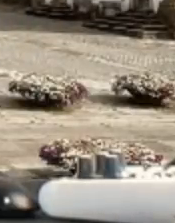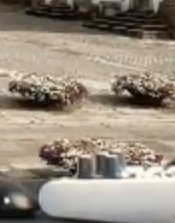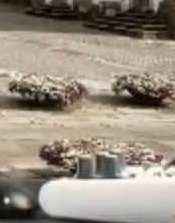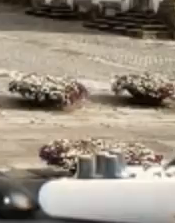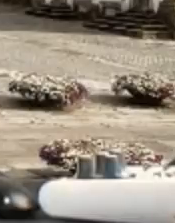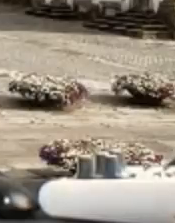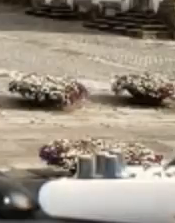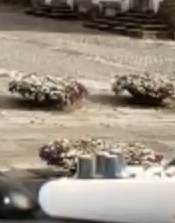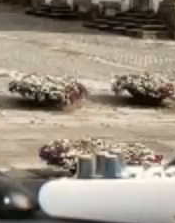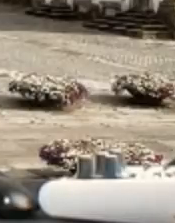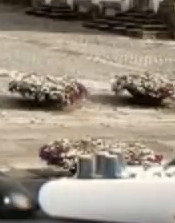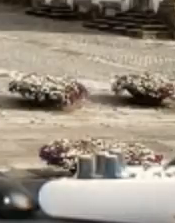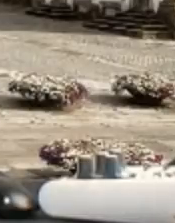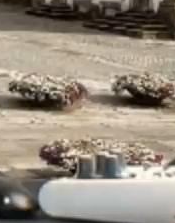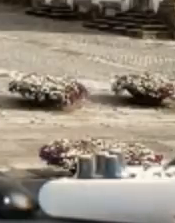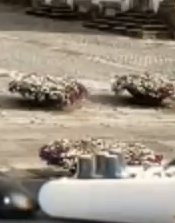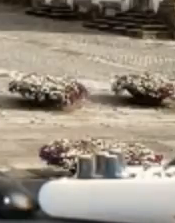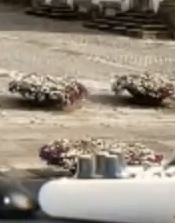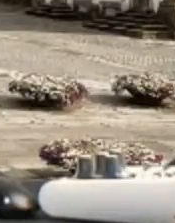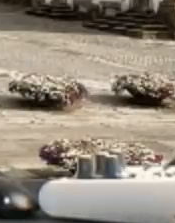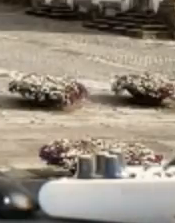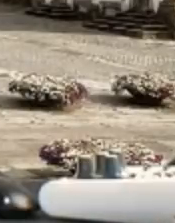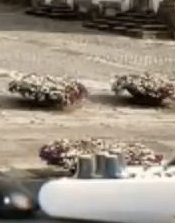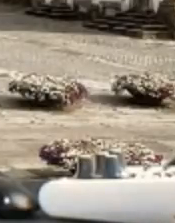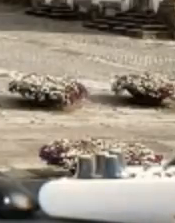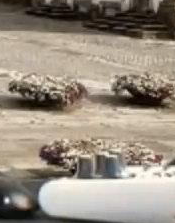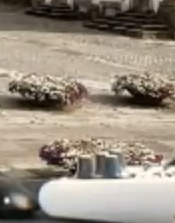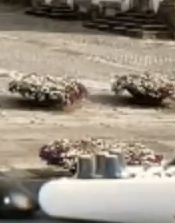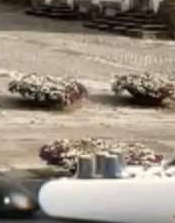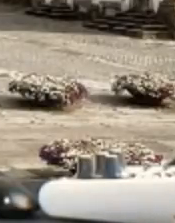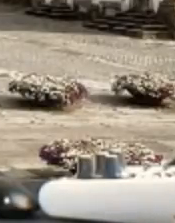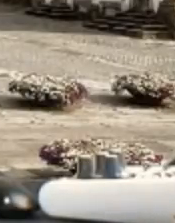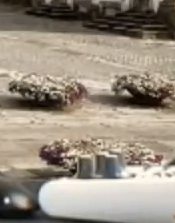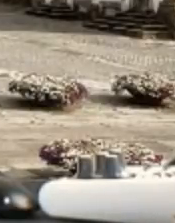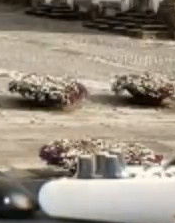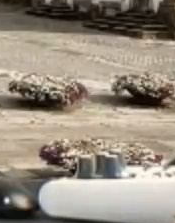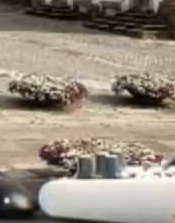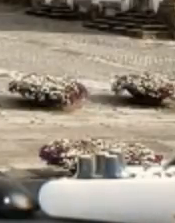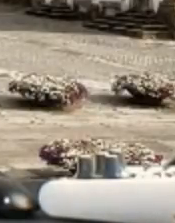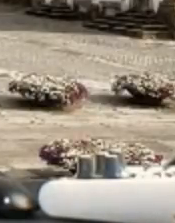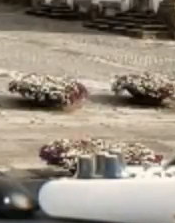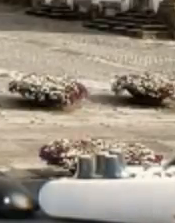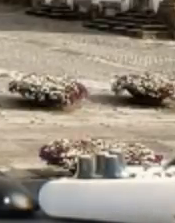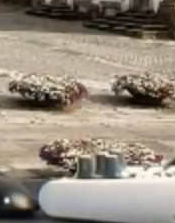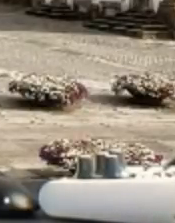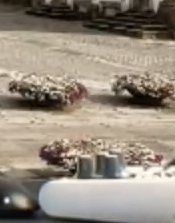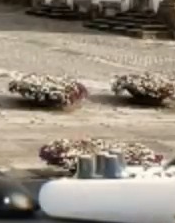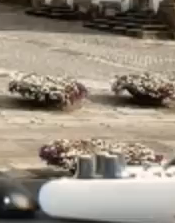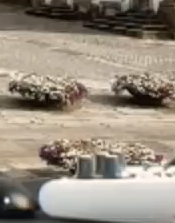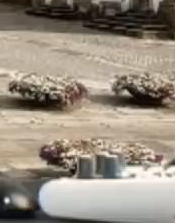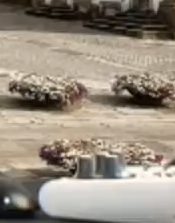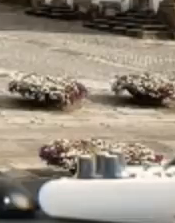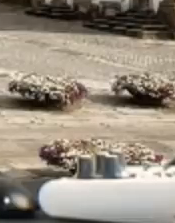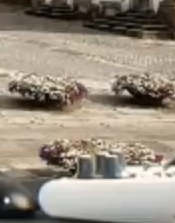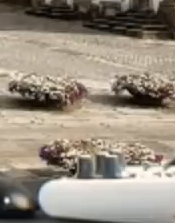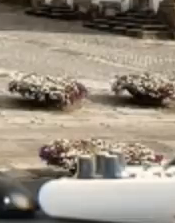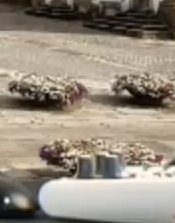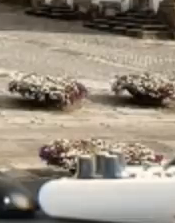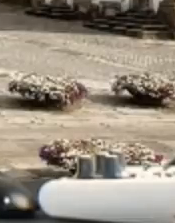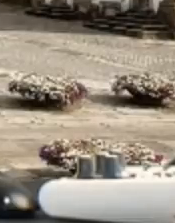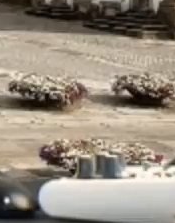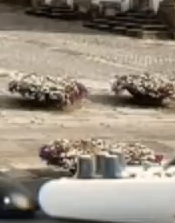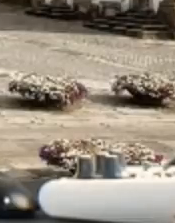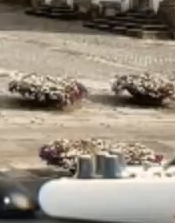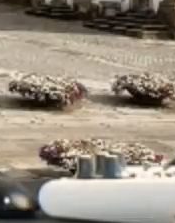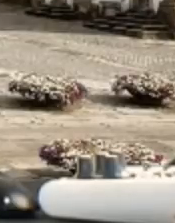Sem Chega, não há governo de direita. Portanto, depois, resta saber o que é que vai acontecer, porque há uma coisa que ainda ninguém